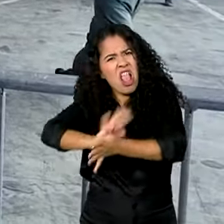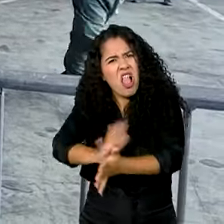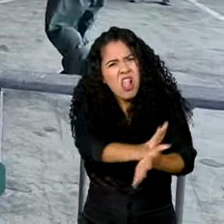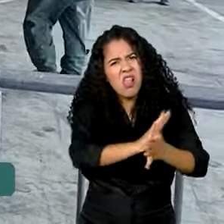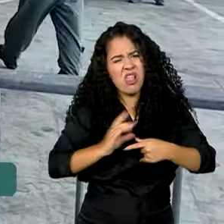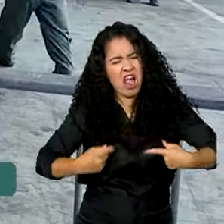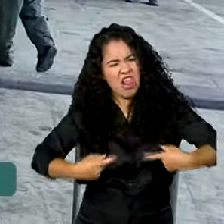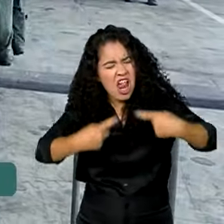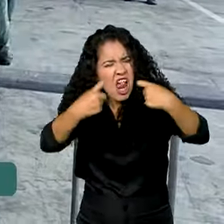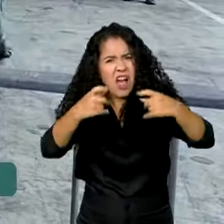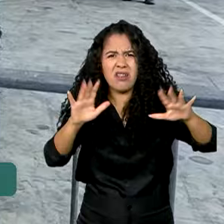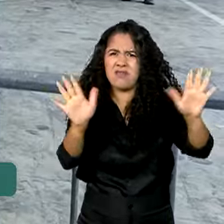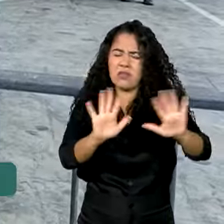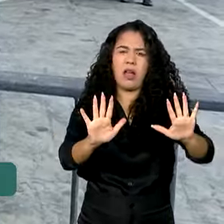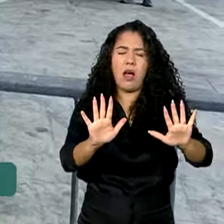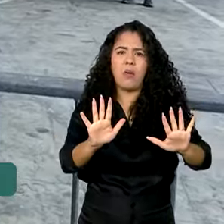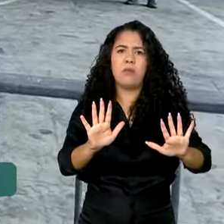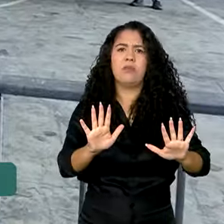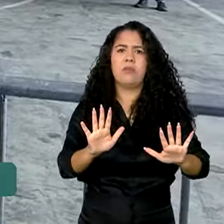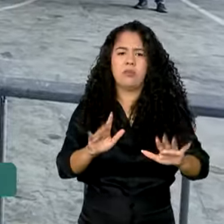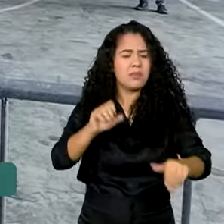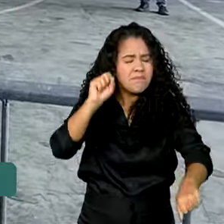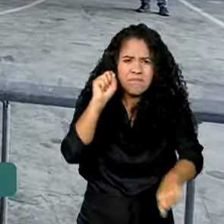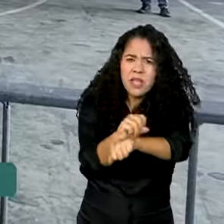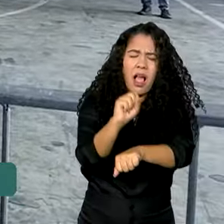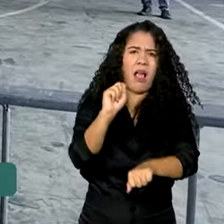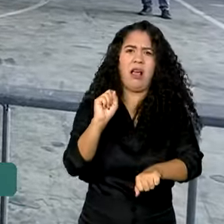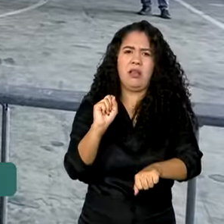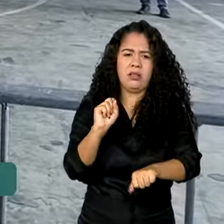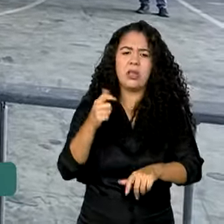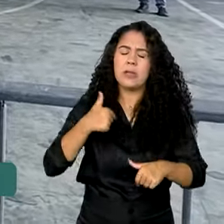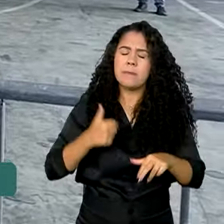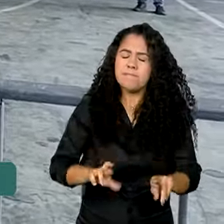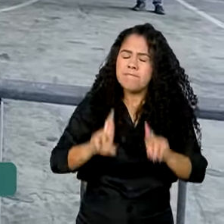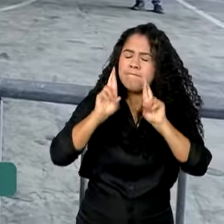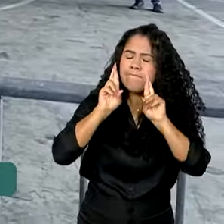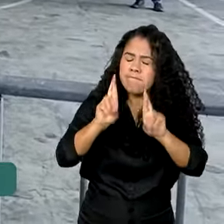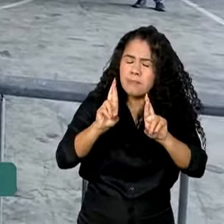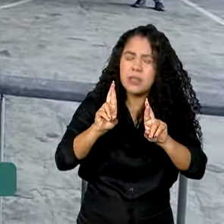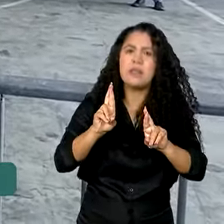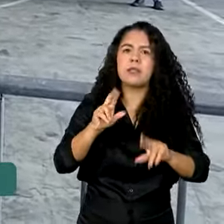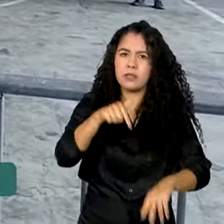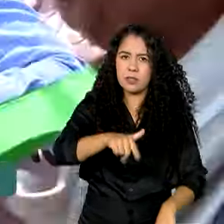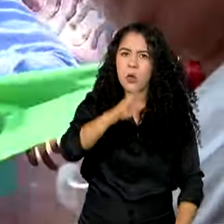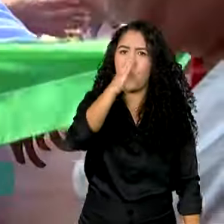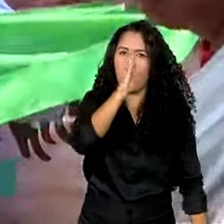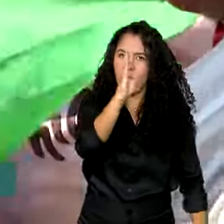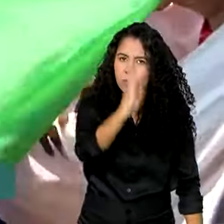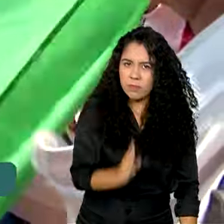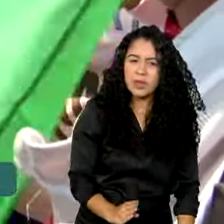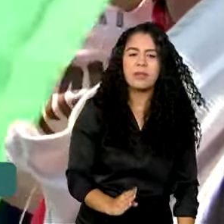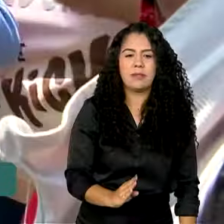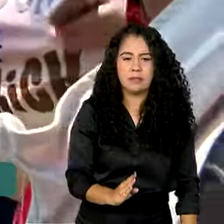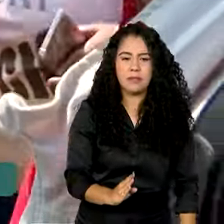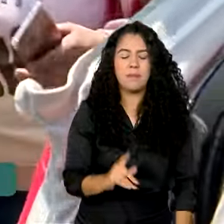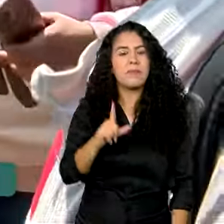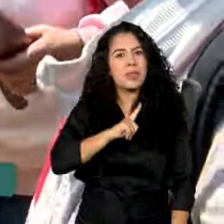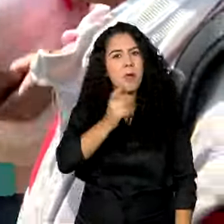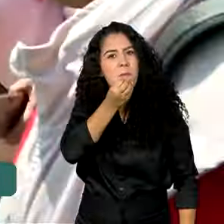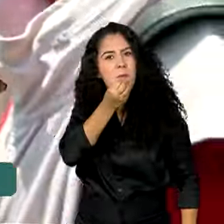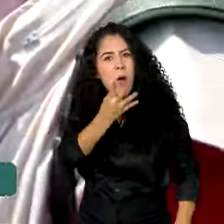E a gente espera que o mais rápido possível pare. Eu tenho esperança no governo brasileiro, que tem sempre uma boa